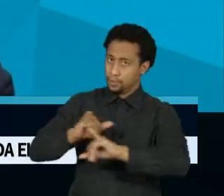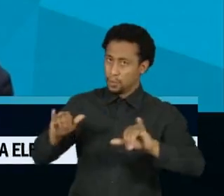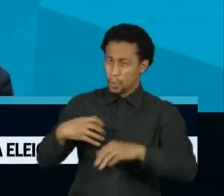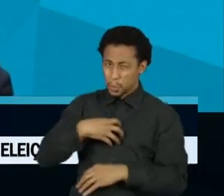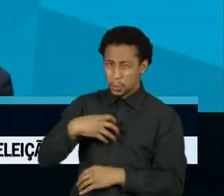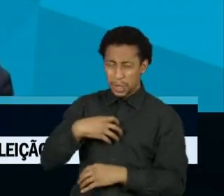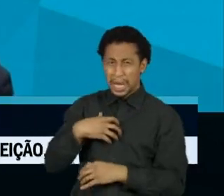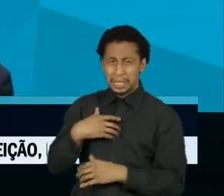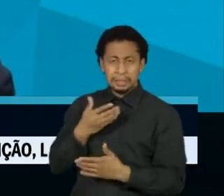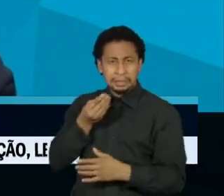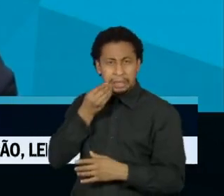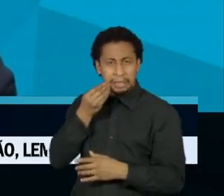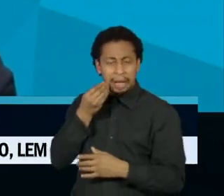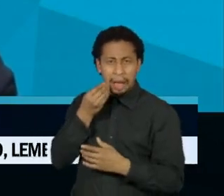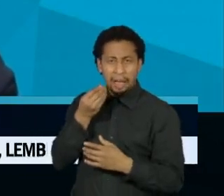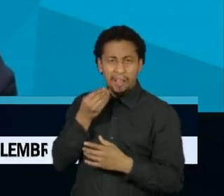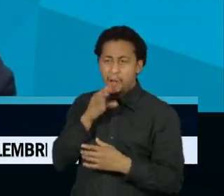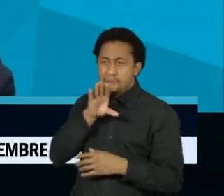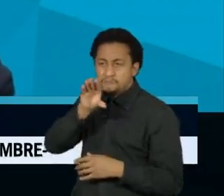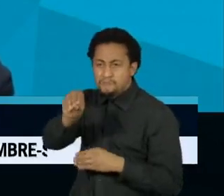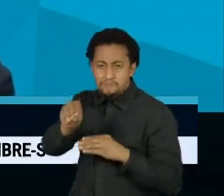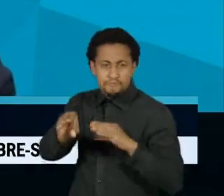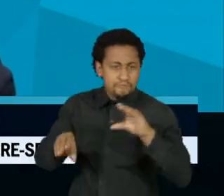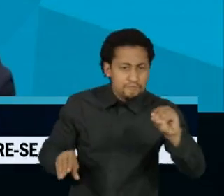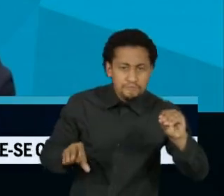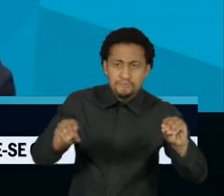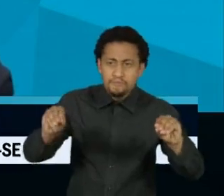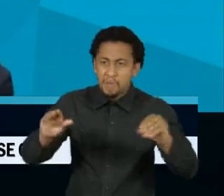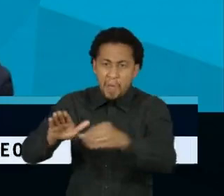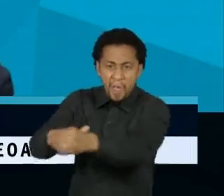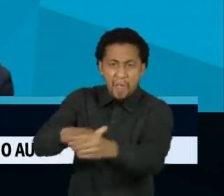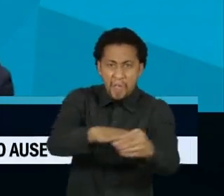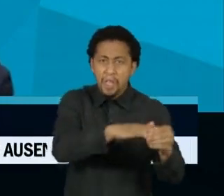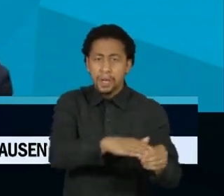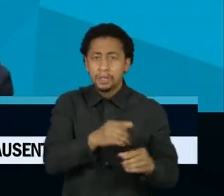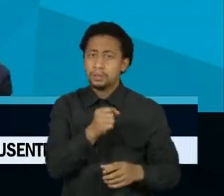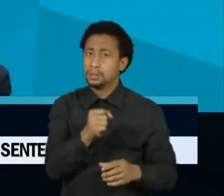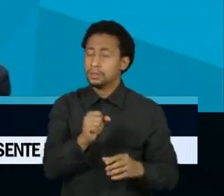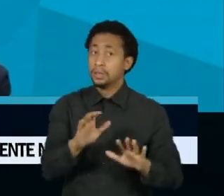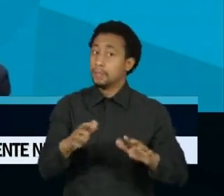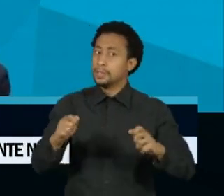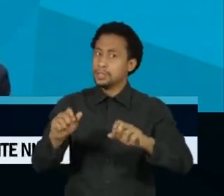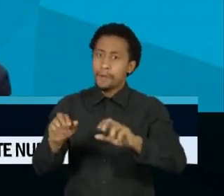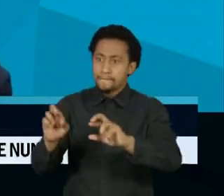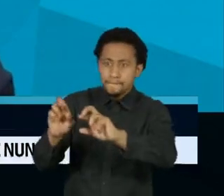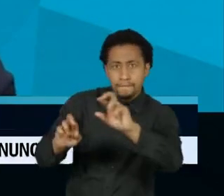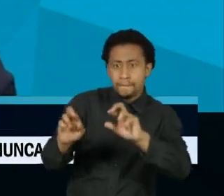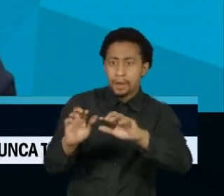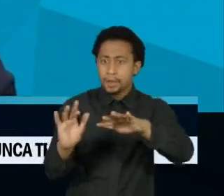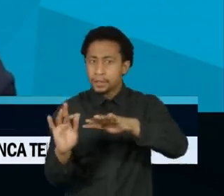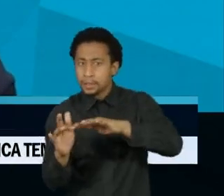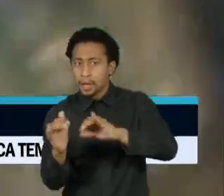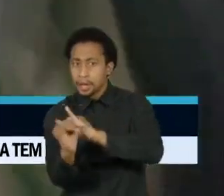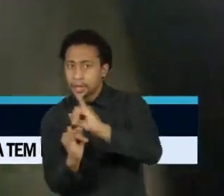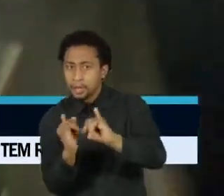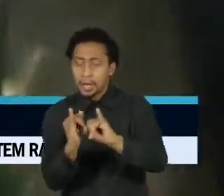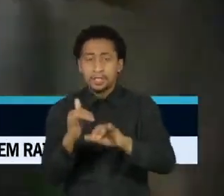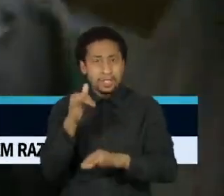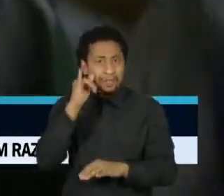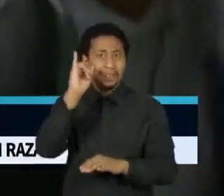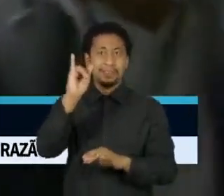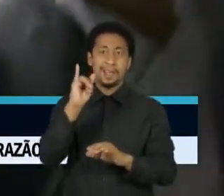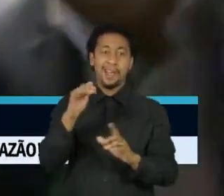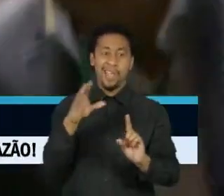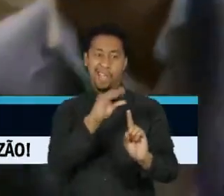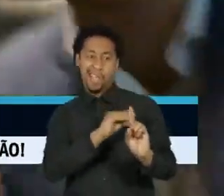descaradas a cada dia, da agressão verbal à vigilância online e ao assédio legal, especialmente contra